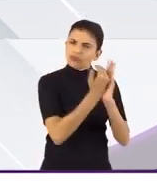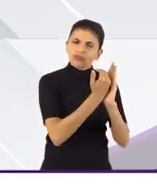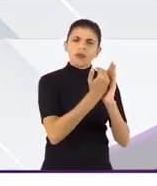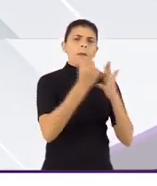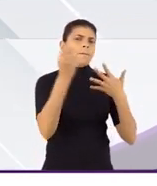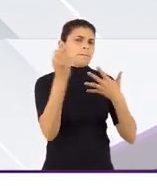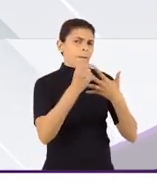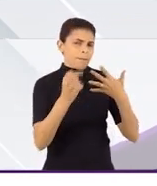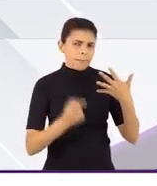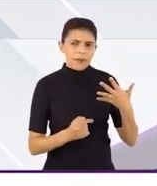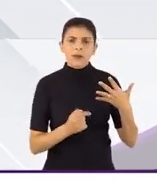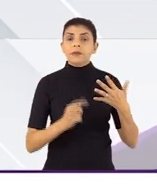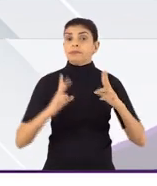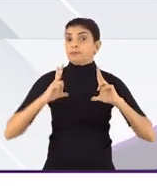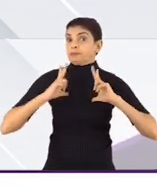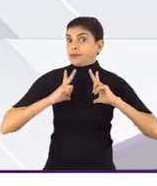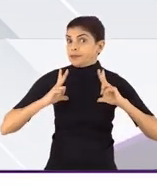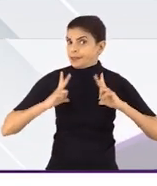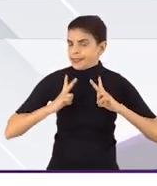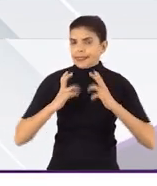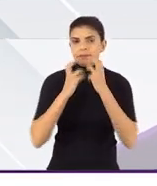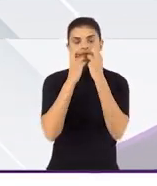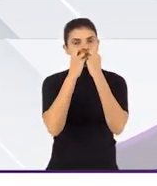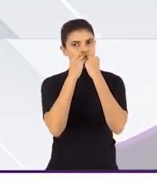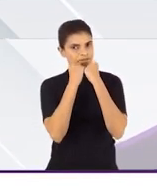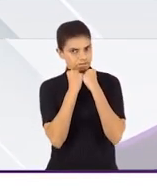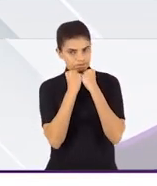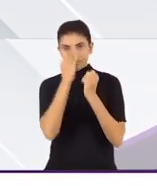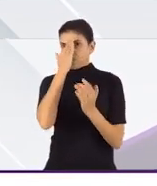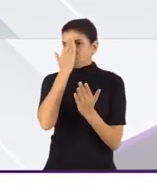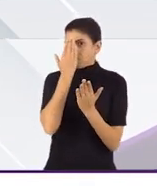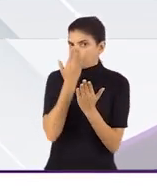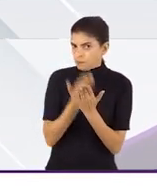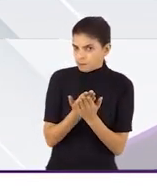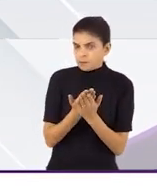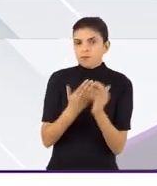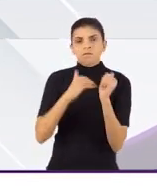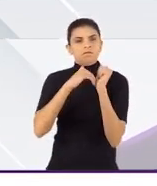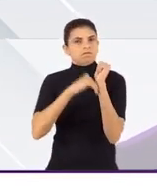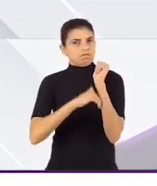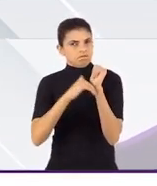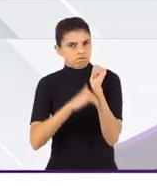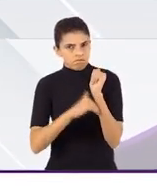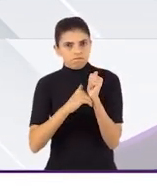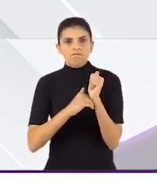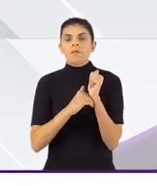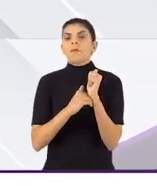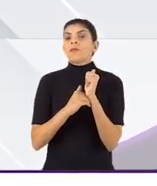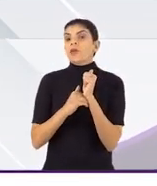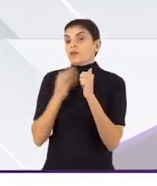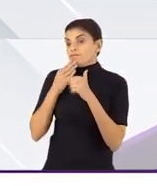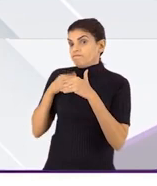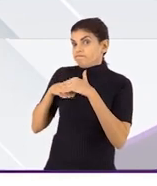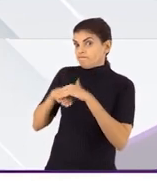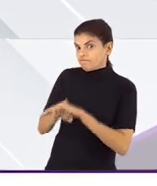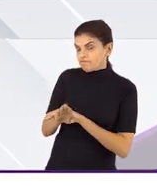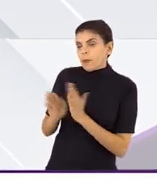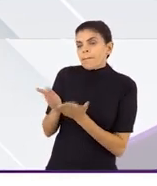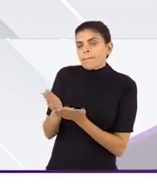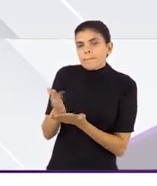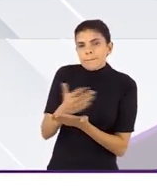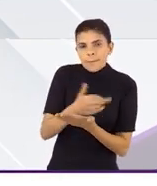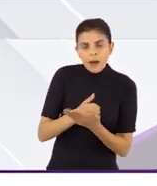observadas, questões de privacidade, confidencialidade, guarda obrigatória dos dados da